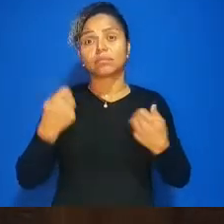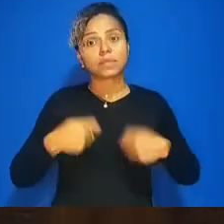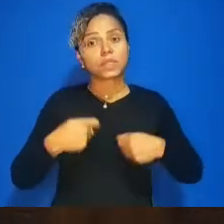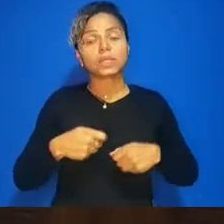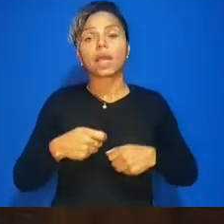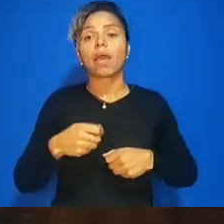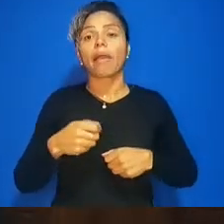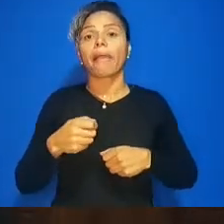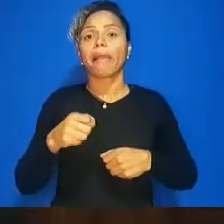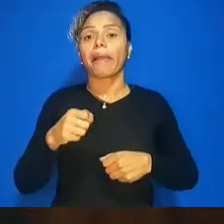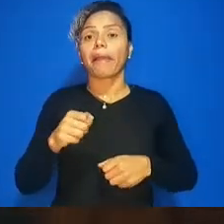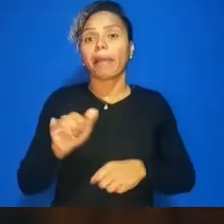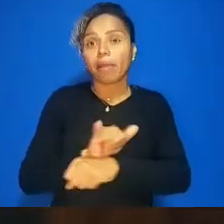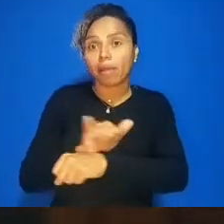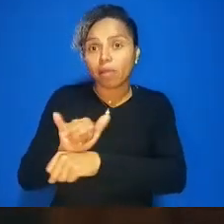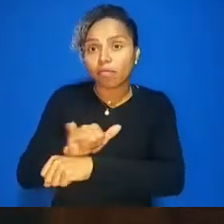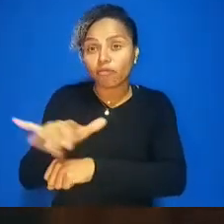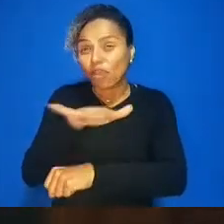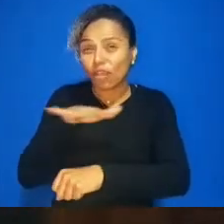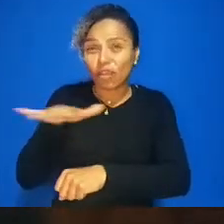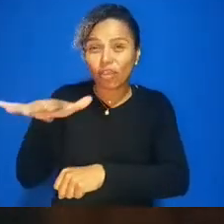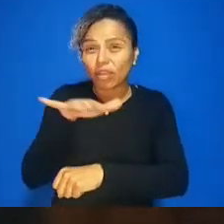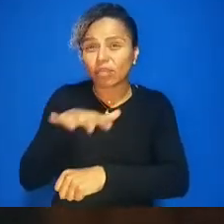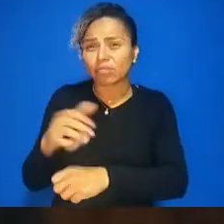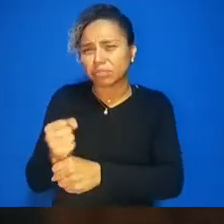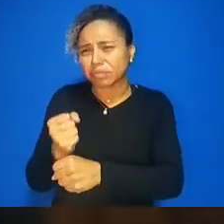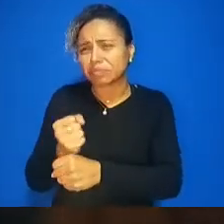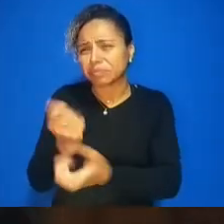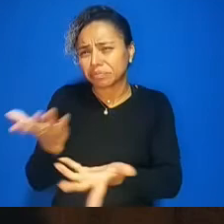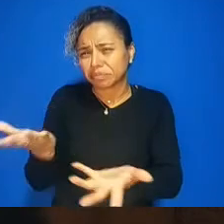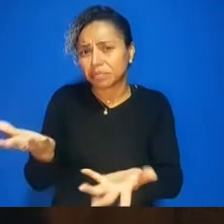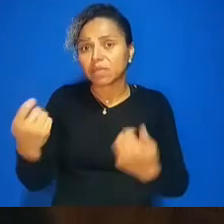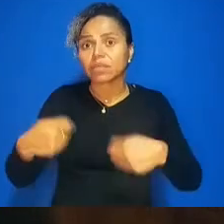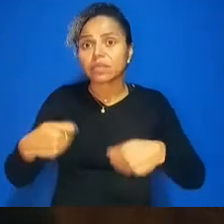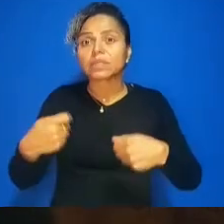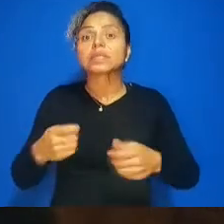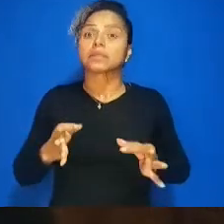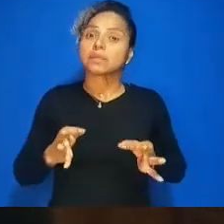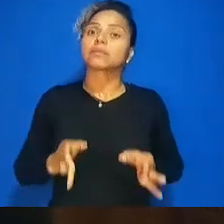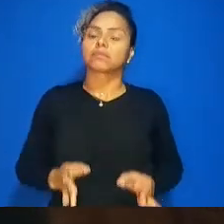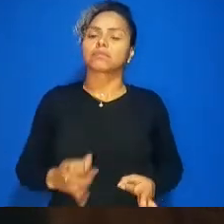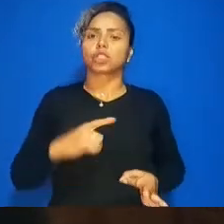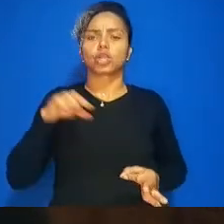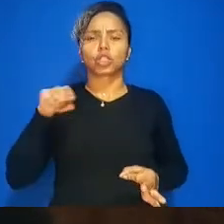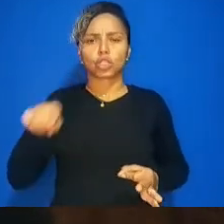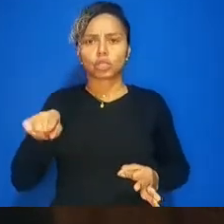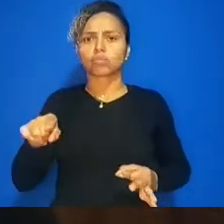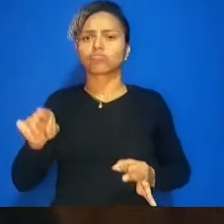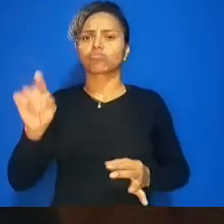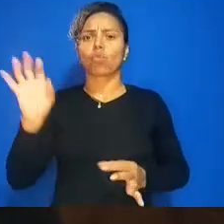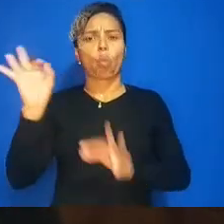tem que ter uma estrutura decente a esses policiais que lá trabalham também